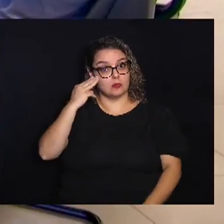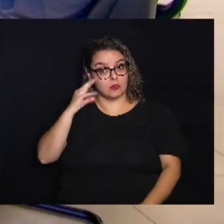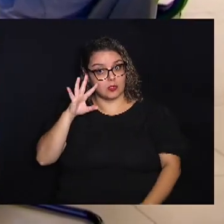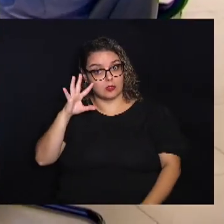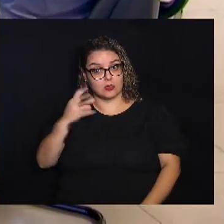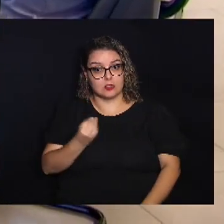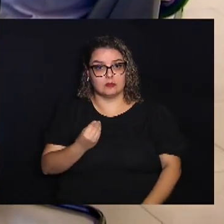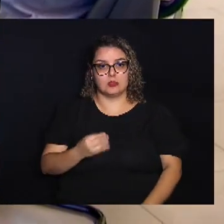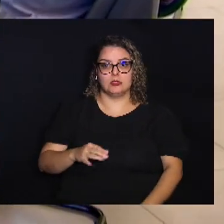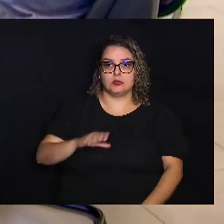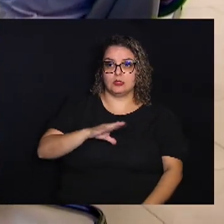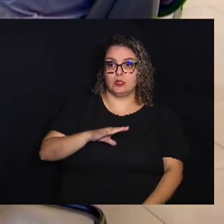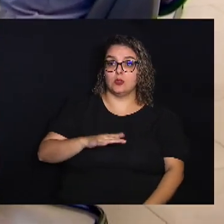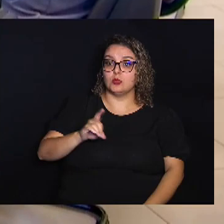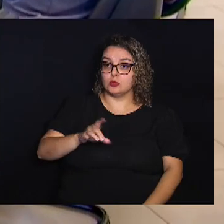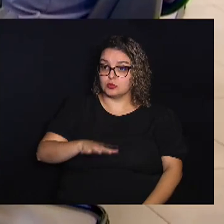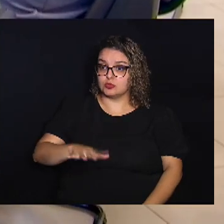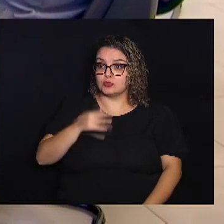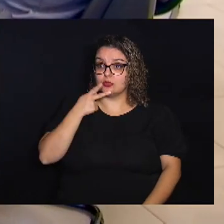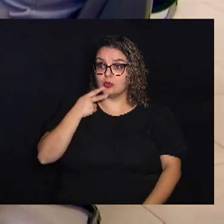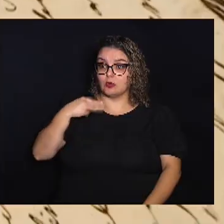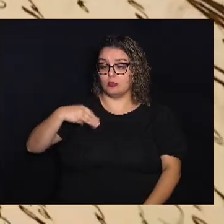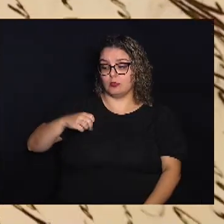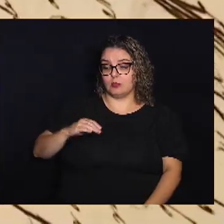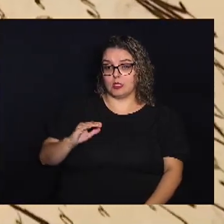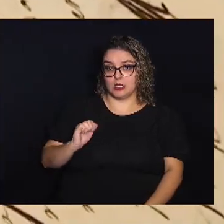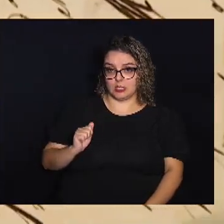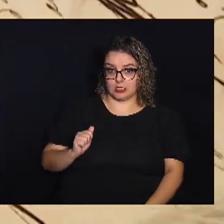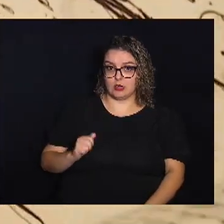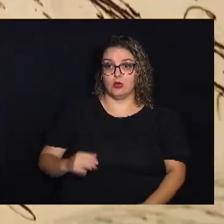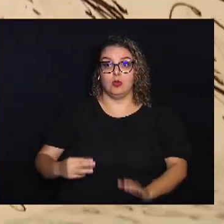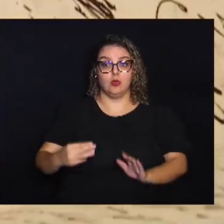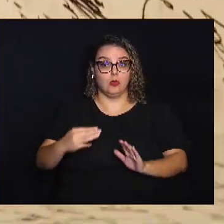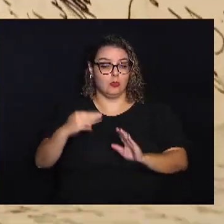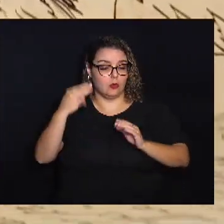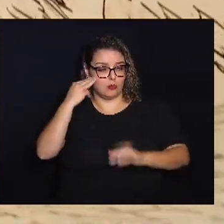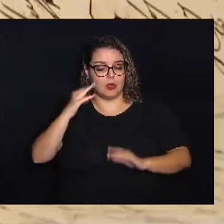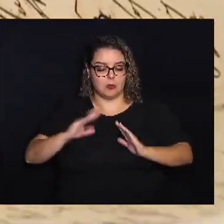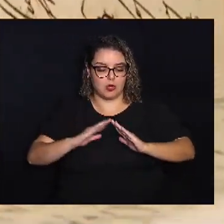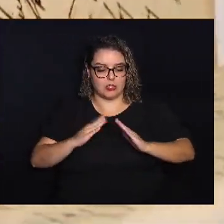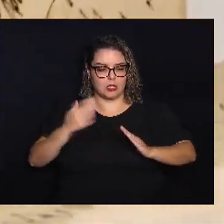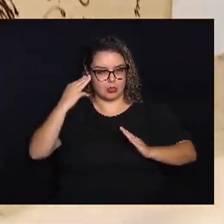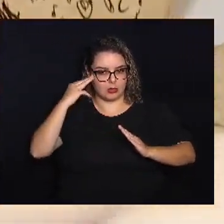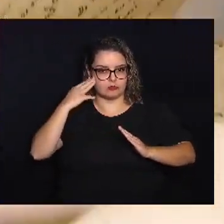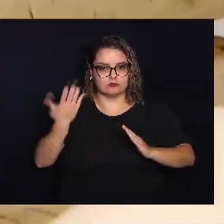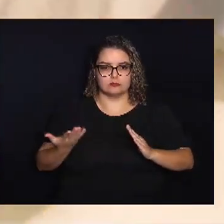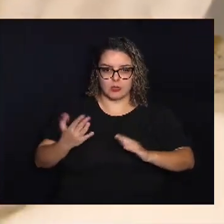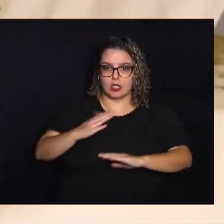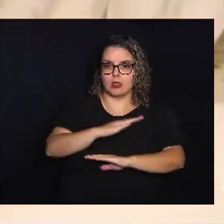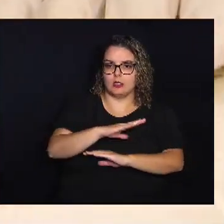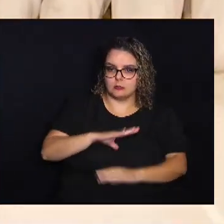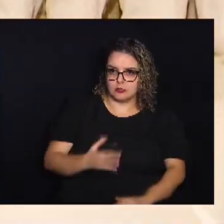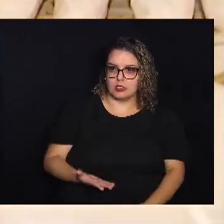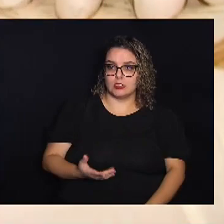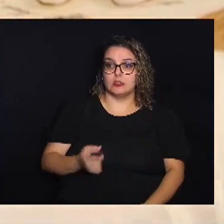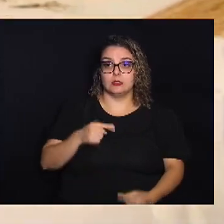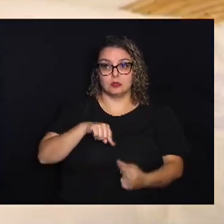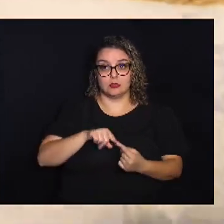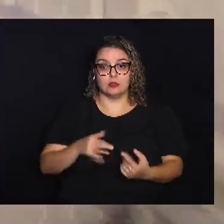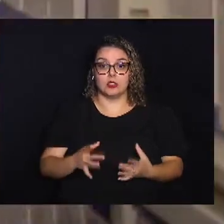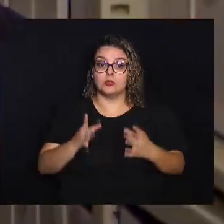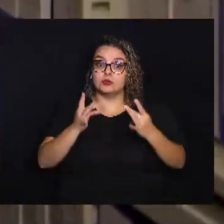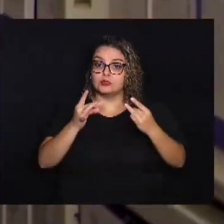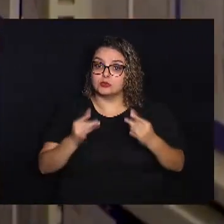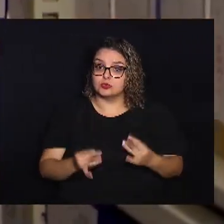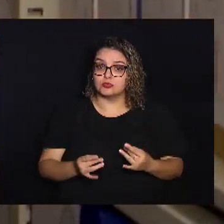O diretor ainda comentou Sobre o MECA O memorial da Câmara Municipal De Campinas O projeto tem como objetivo A difusão